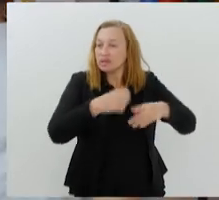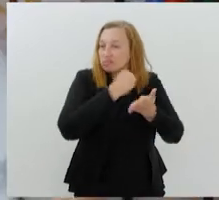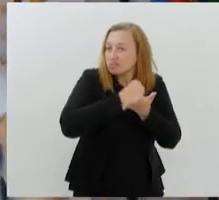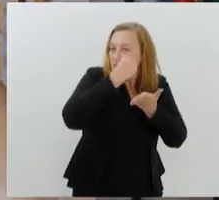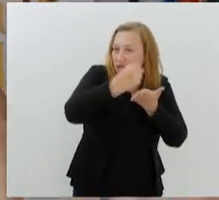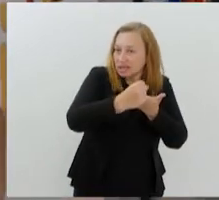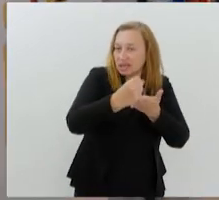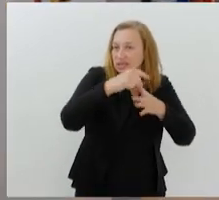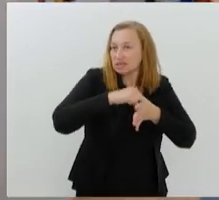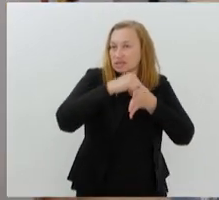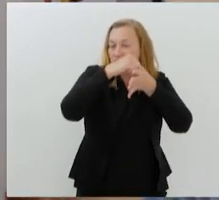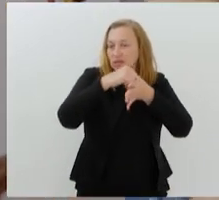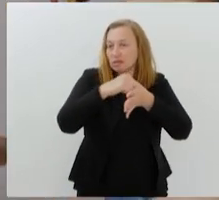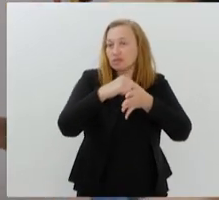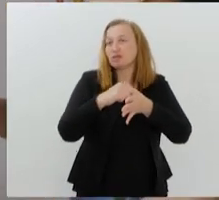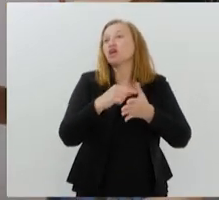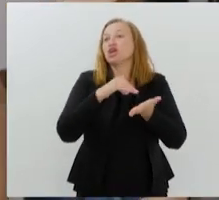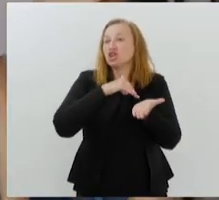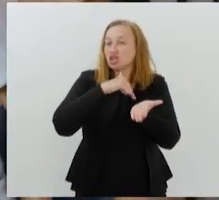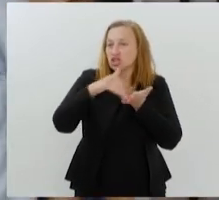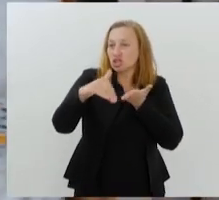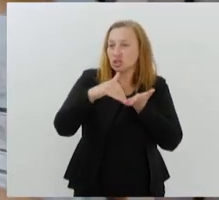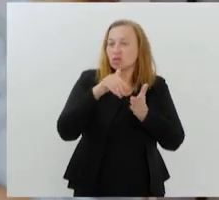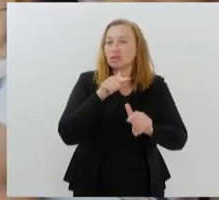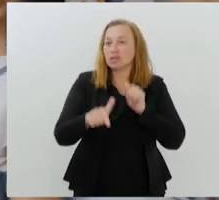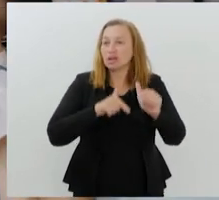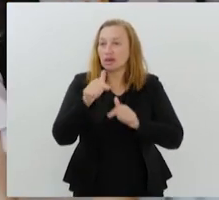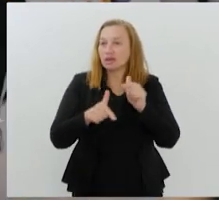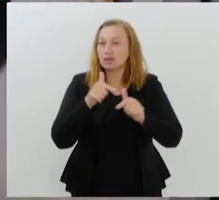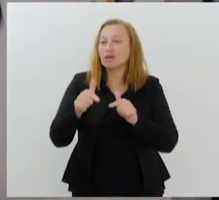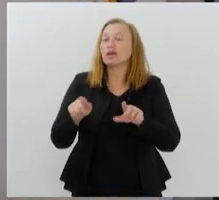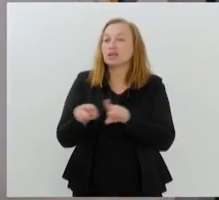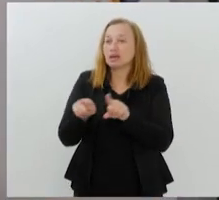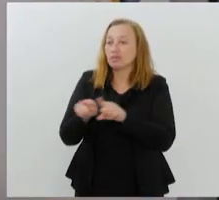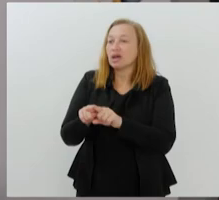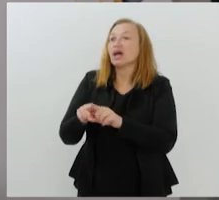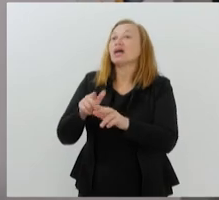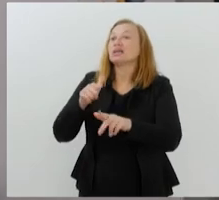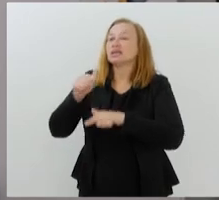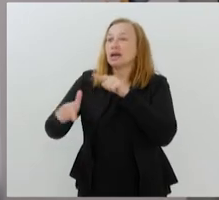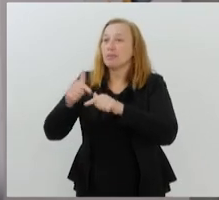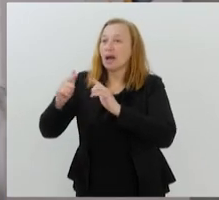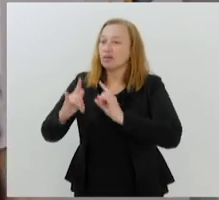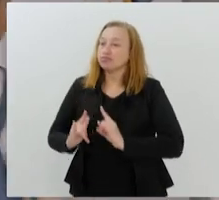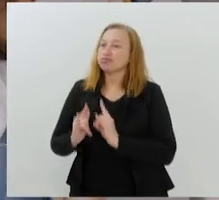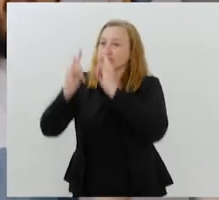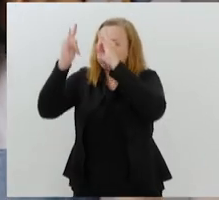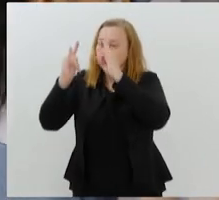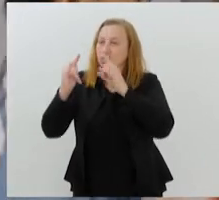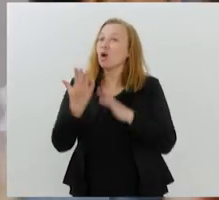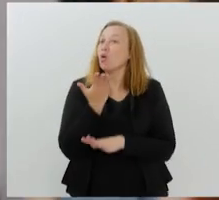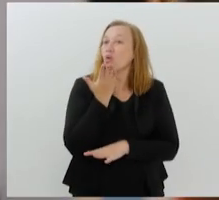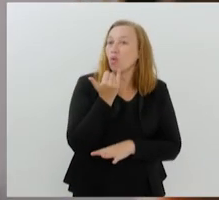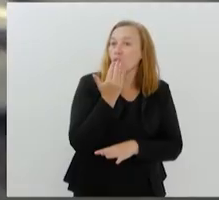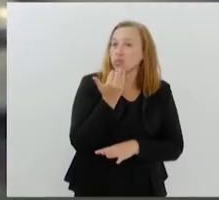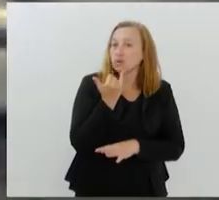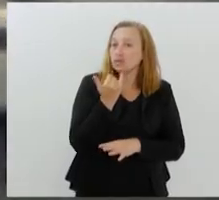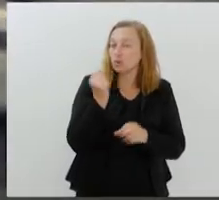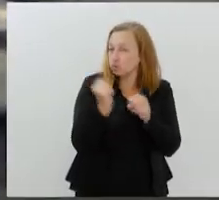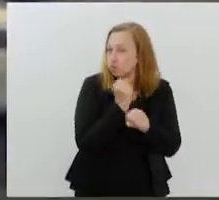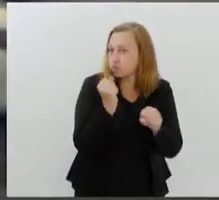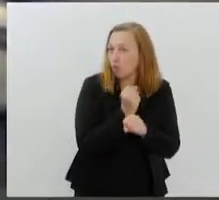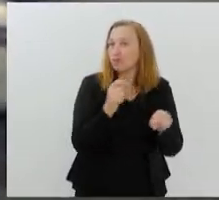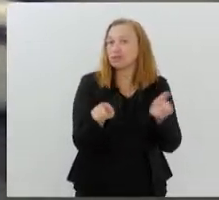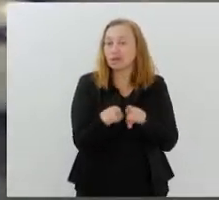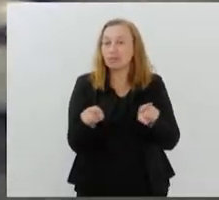educação, serviços de escritório, serviços para edifícios, alimentação e seleção de mão de obra. Em